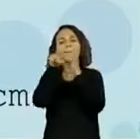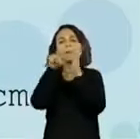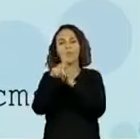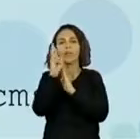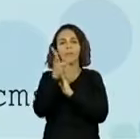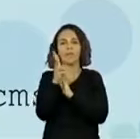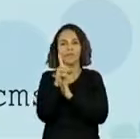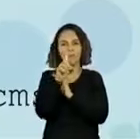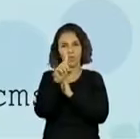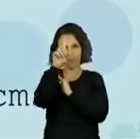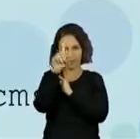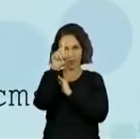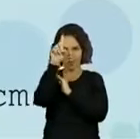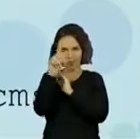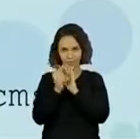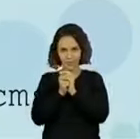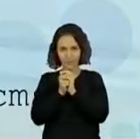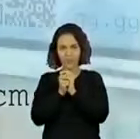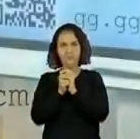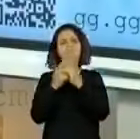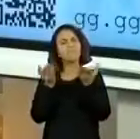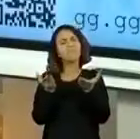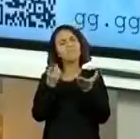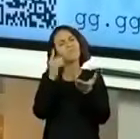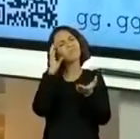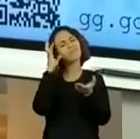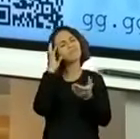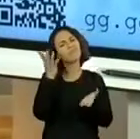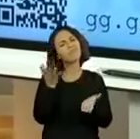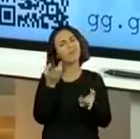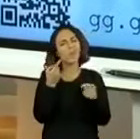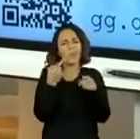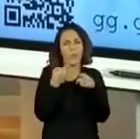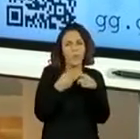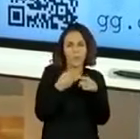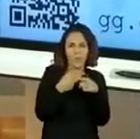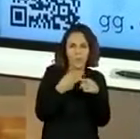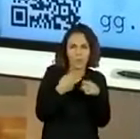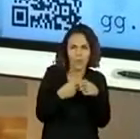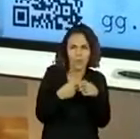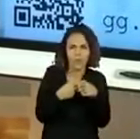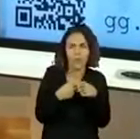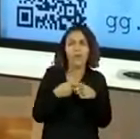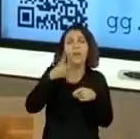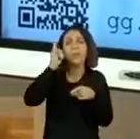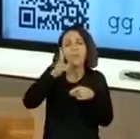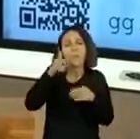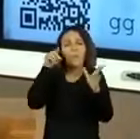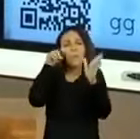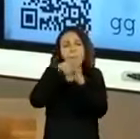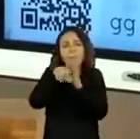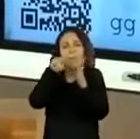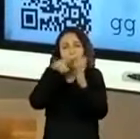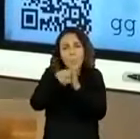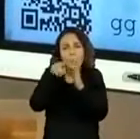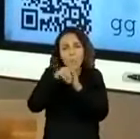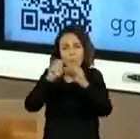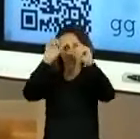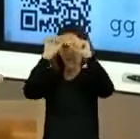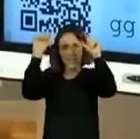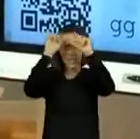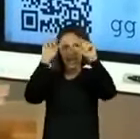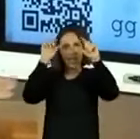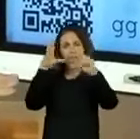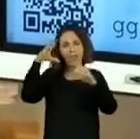Aí você deve estar pensando assim. Professor, por que você está colocando as mesmas perguntas que tem no QR Code?